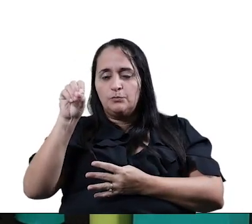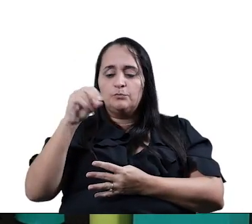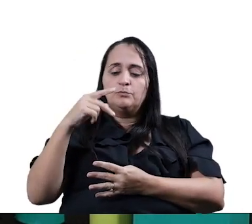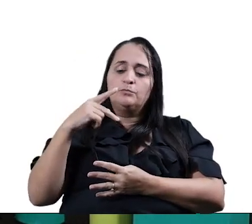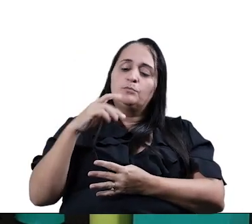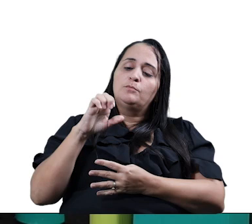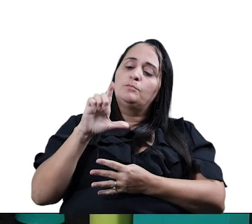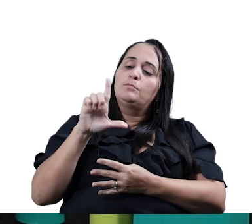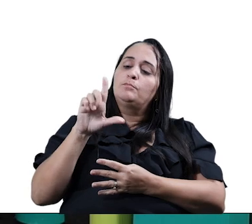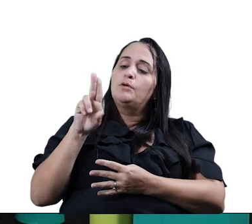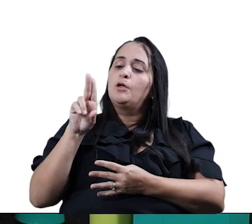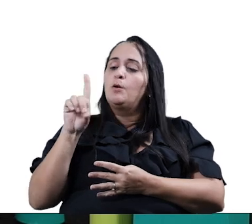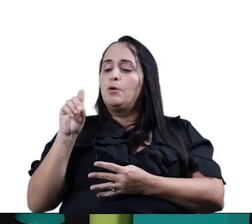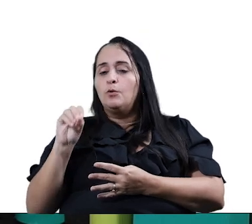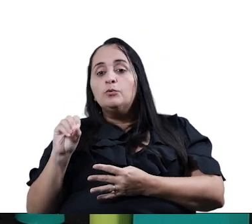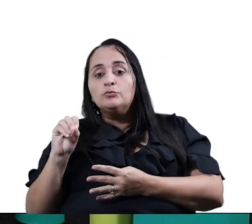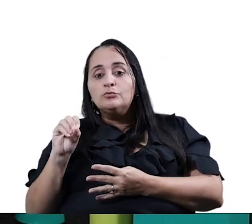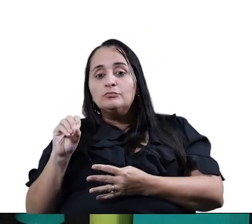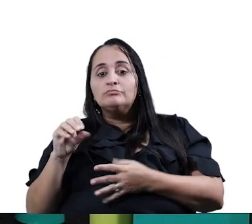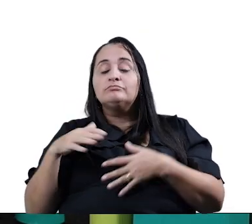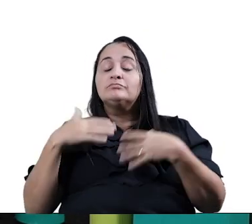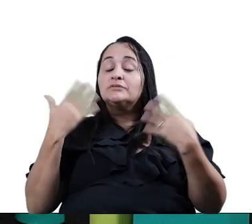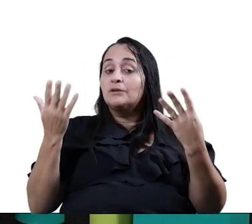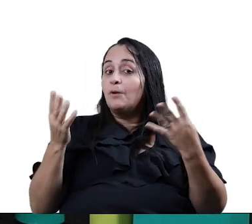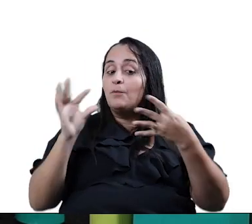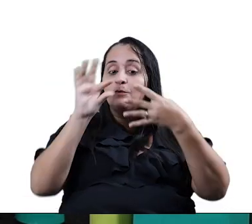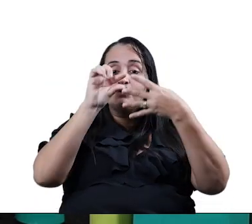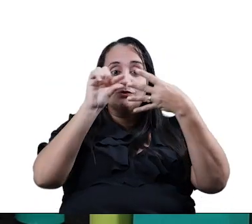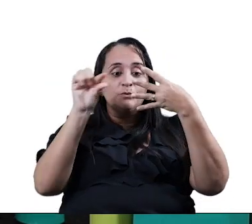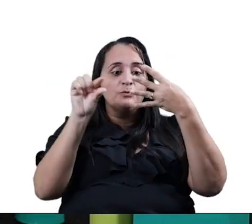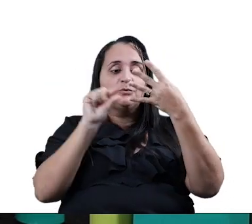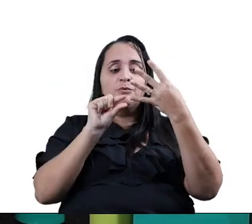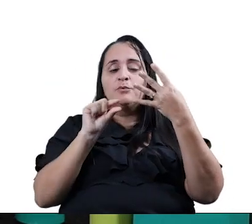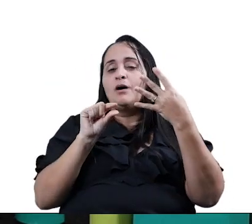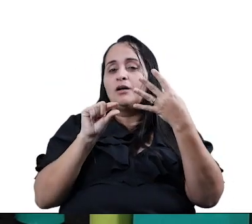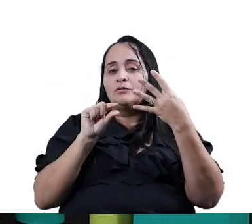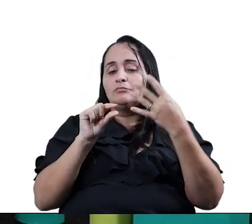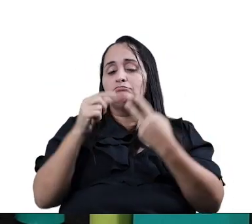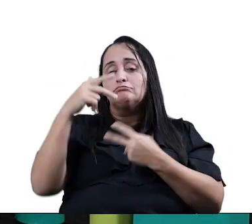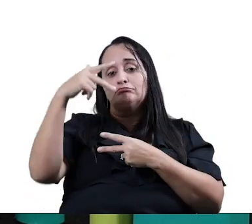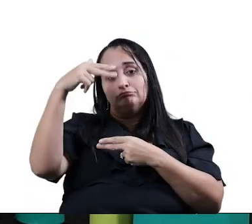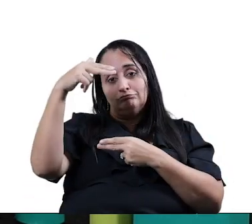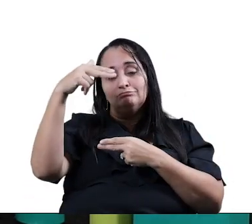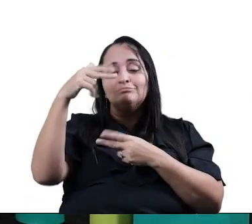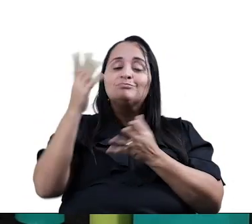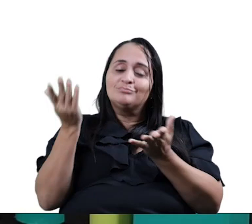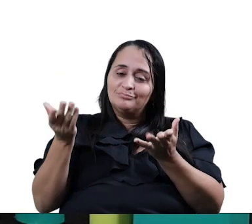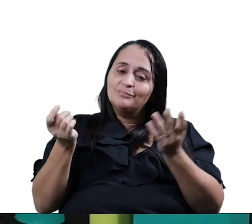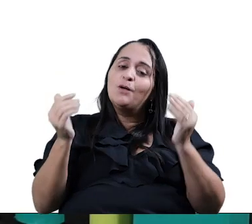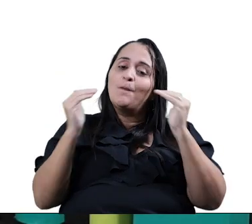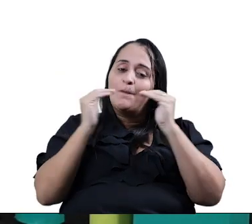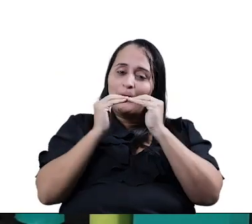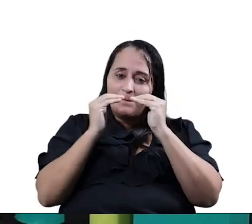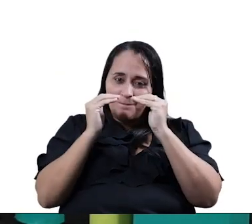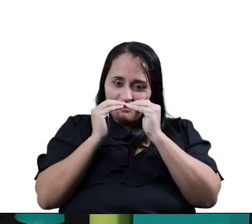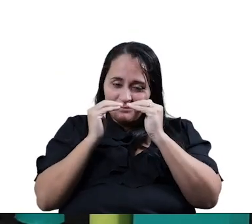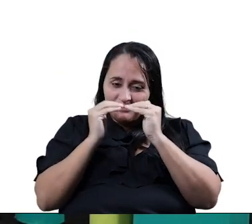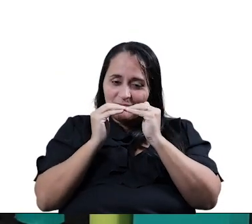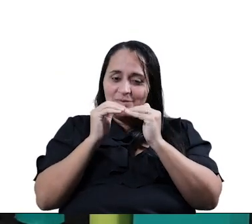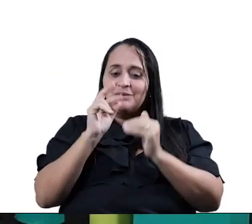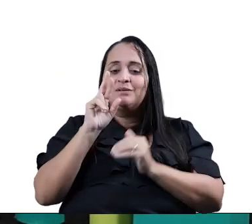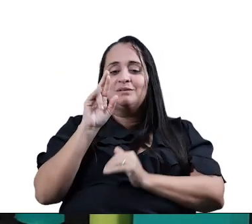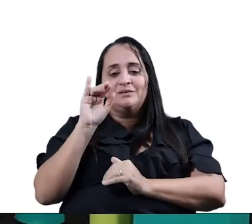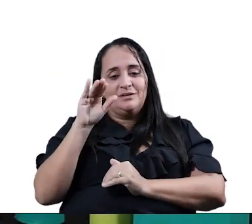O segundo verso E o quarto Tem a palavra Veludo E peludo Que estão